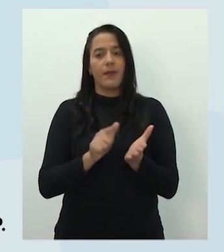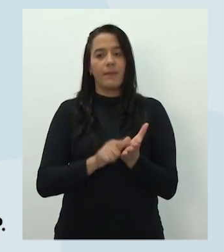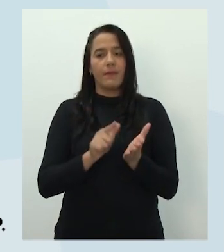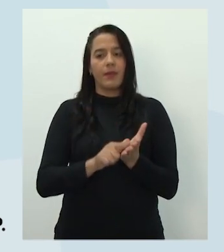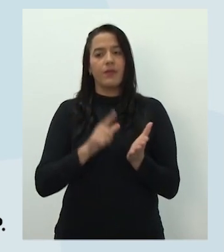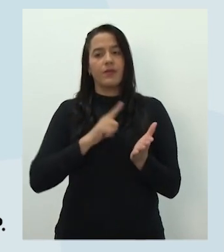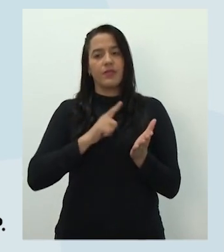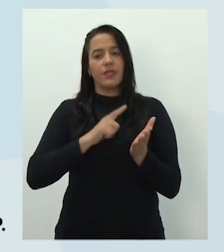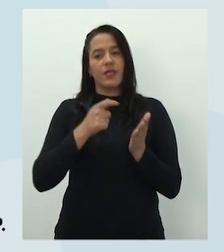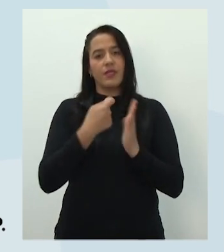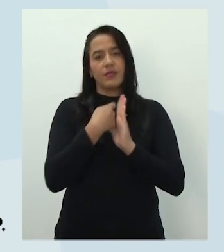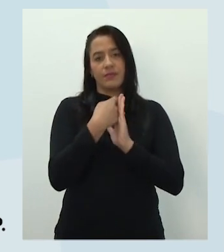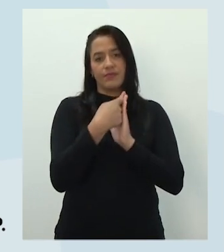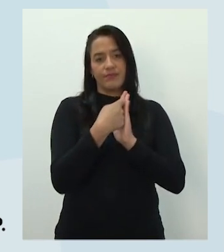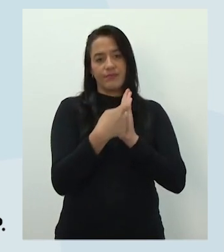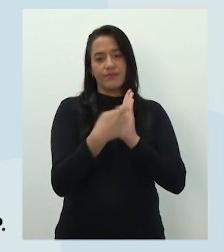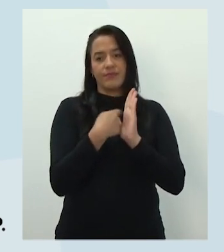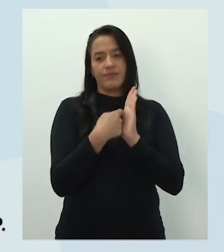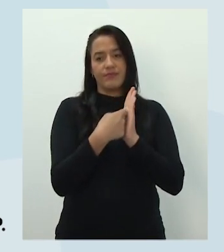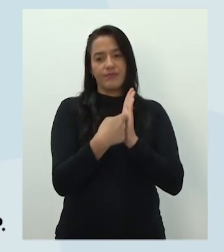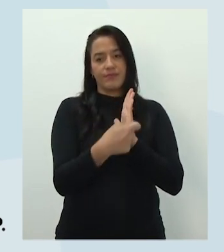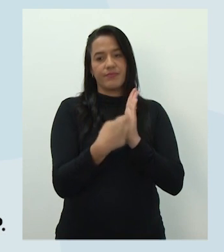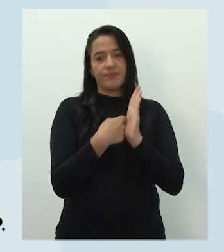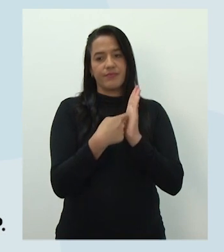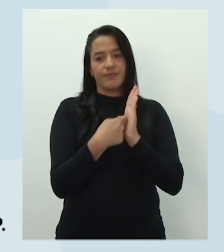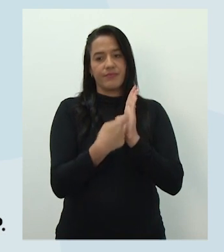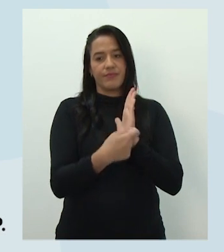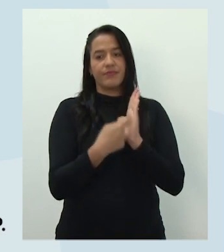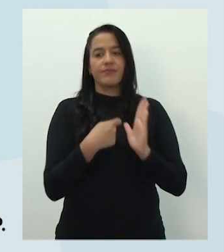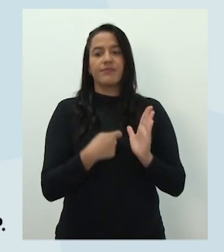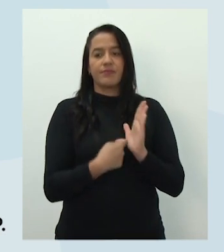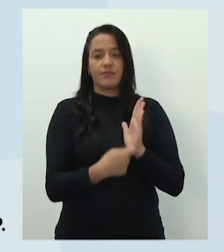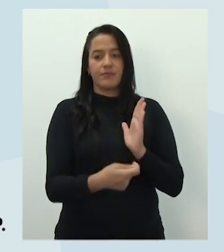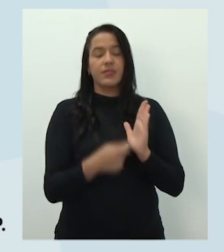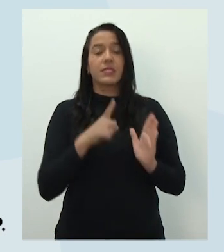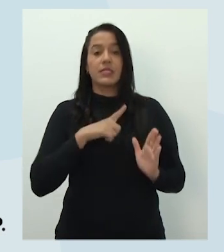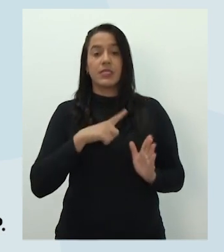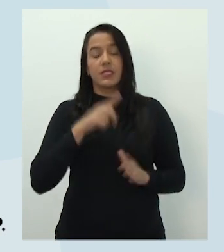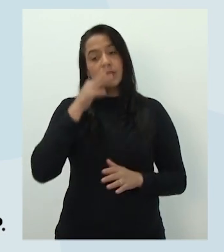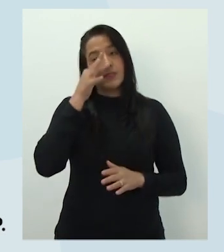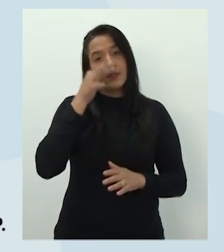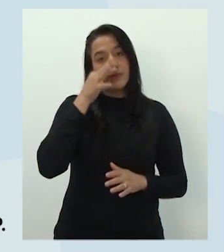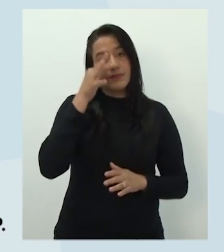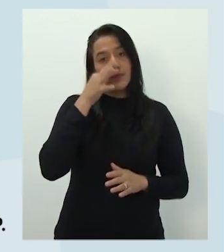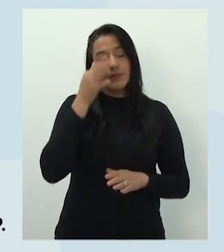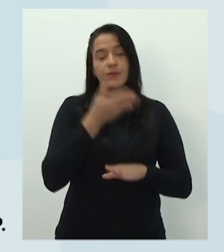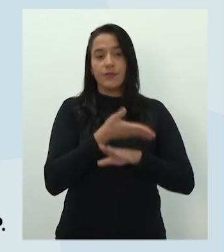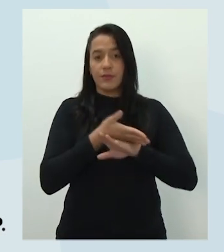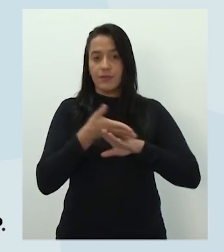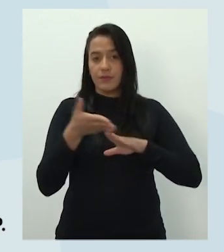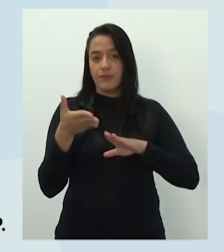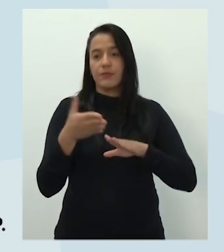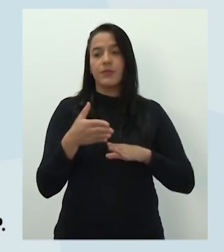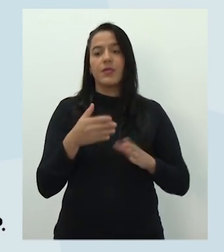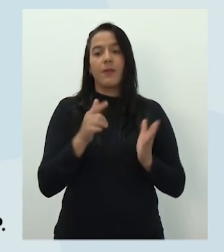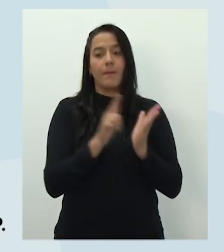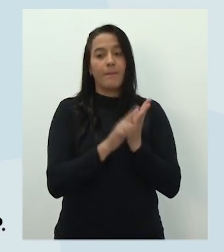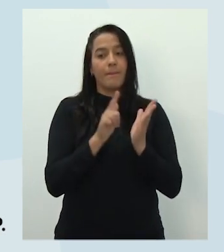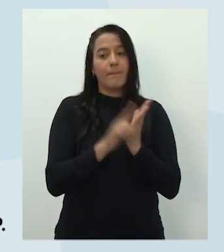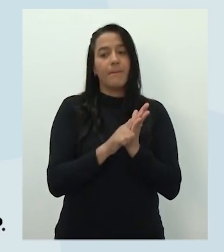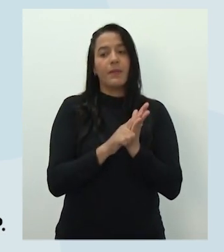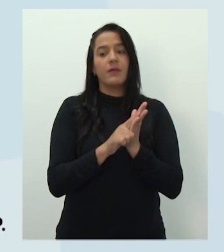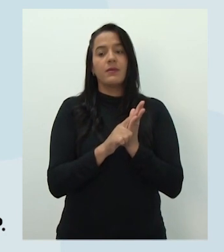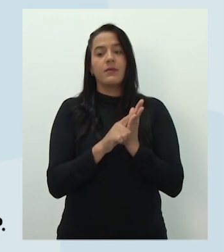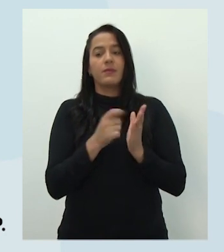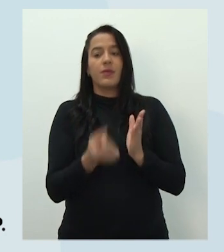escritas. Ali é uma letra cursiva. Tem flores brancas em cima. O papel parece, se